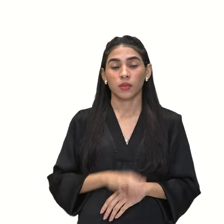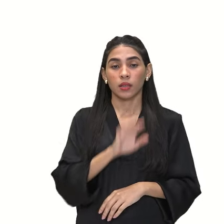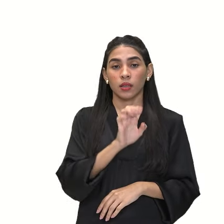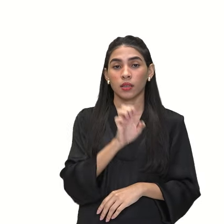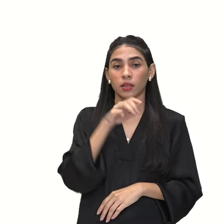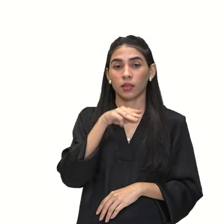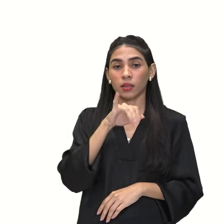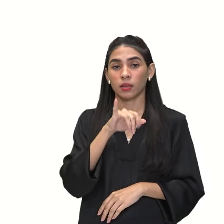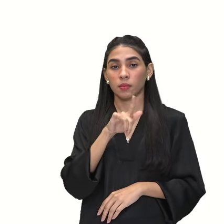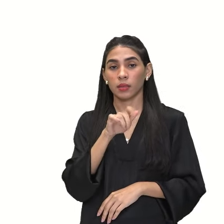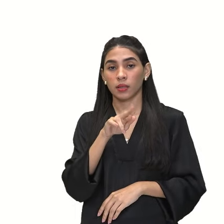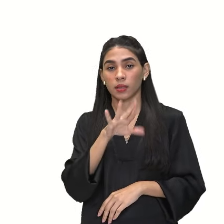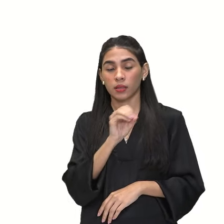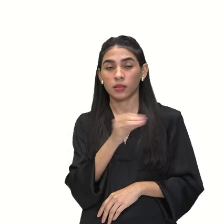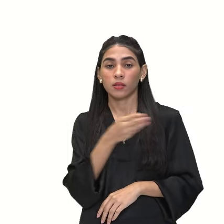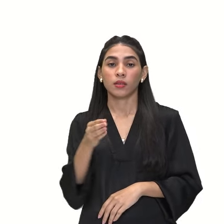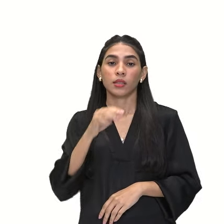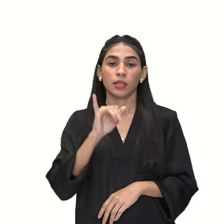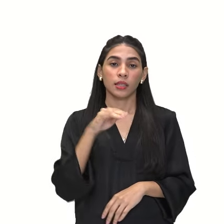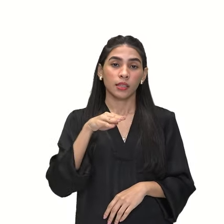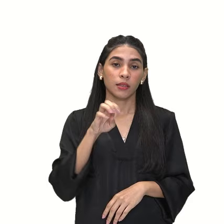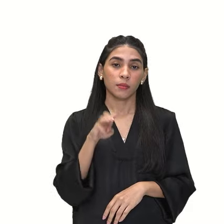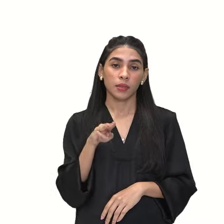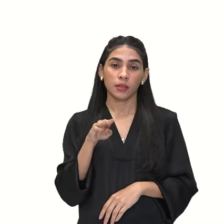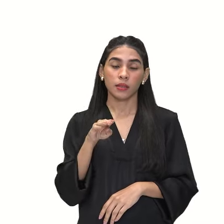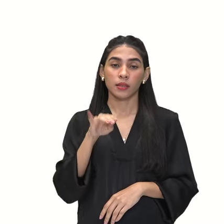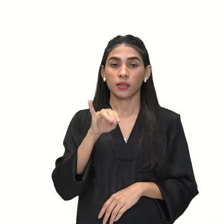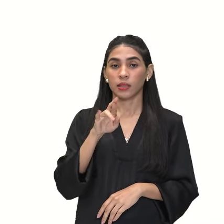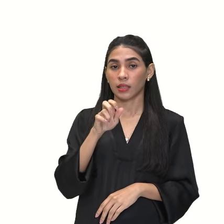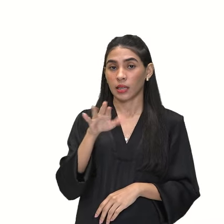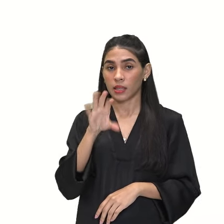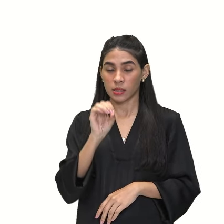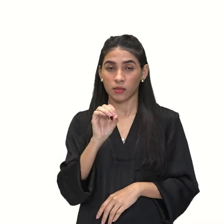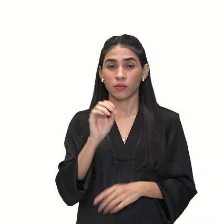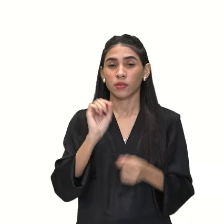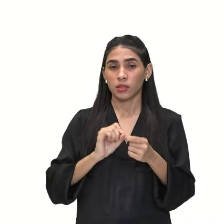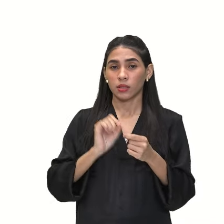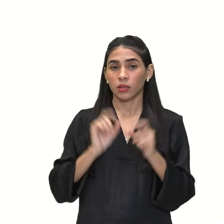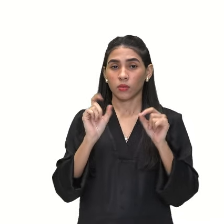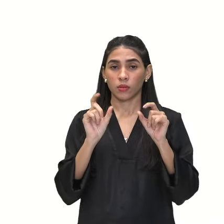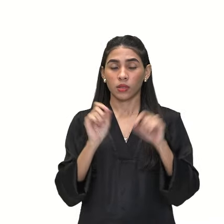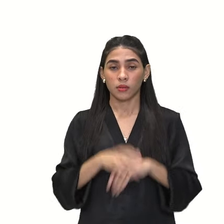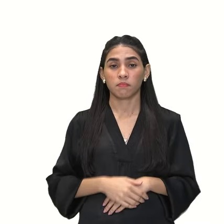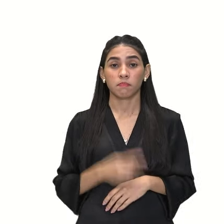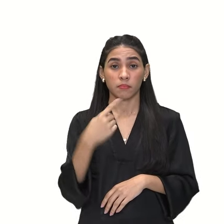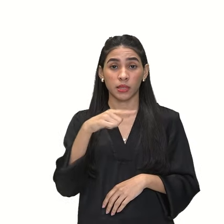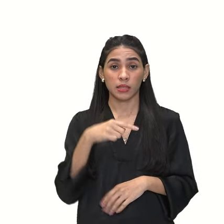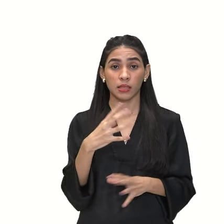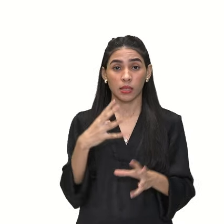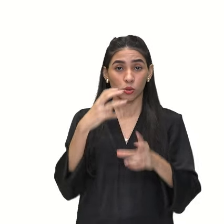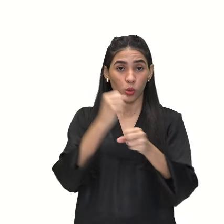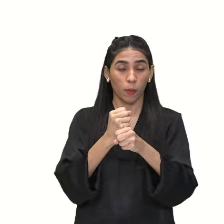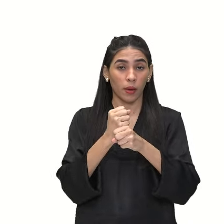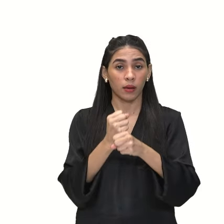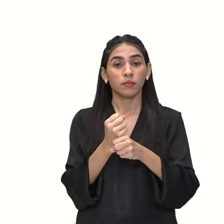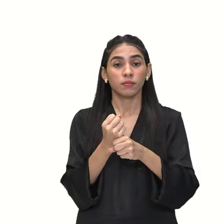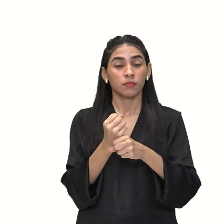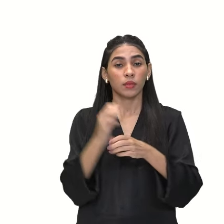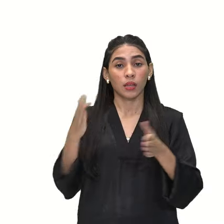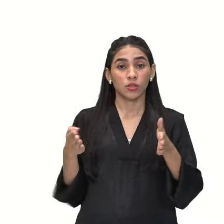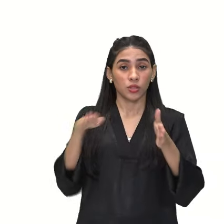imigração e imigração. O que nós faremos? Então, nós precisamos somar quem está chegando.